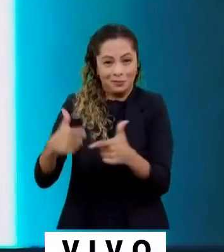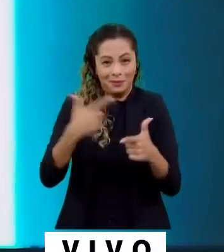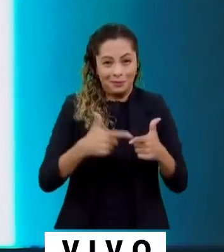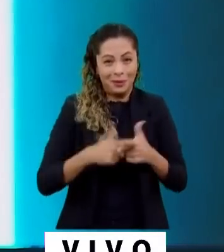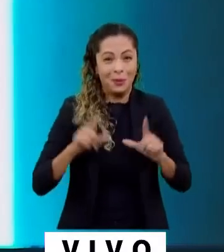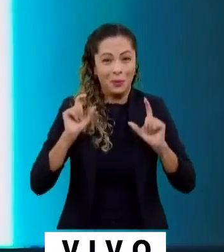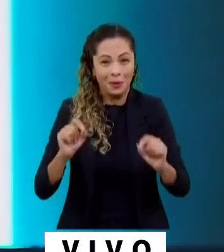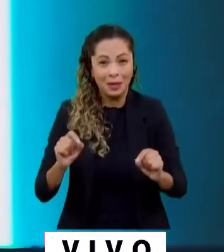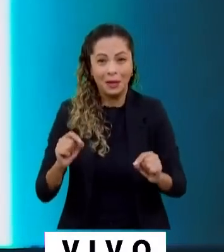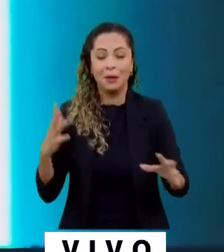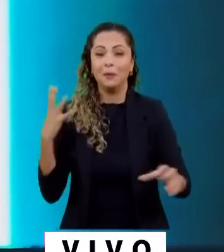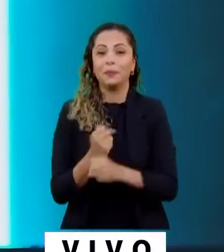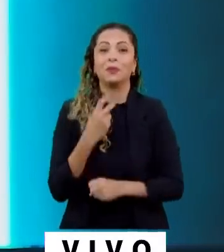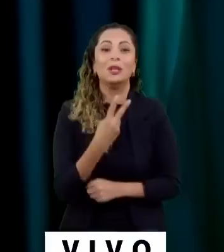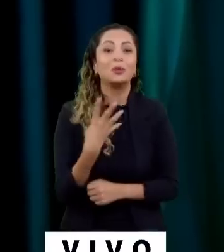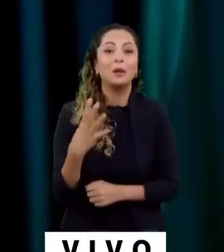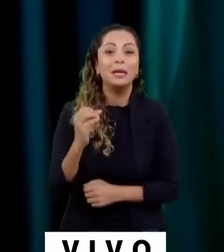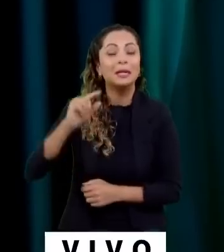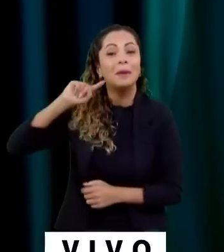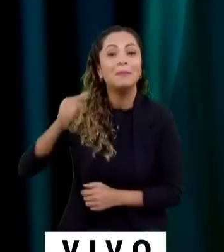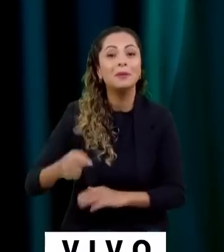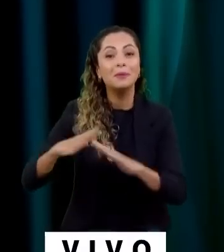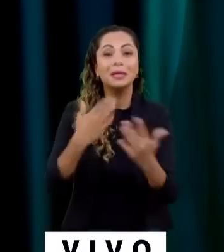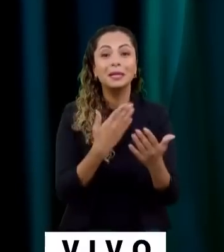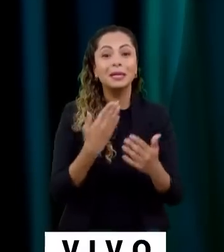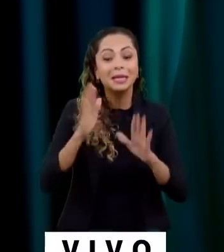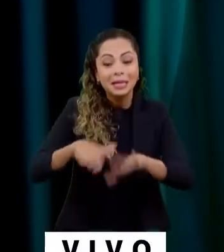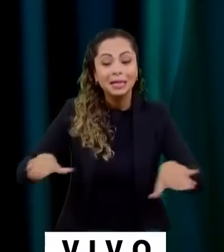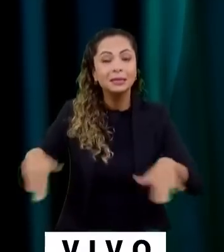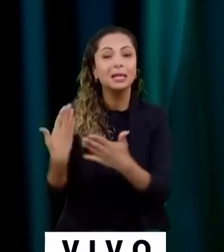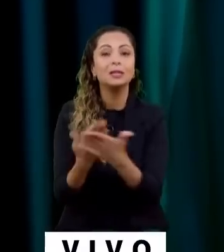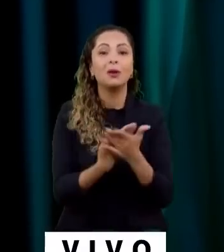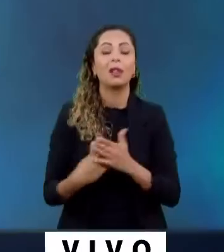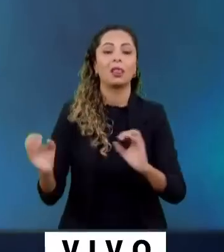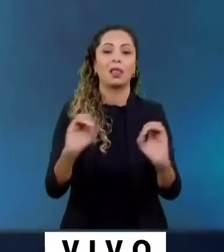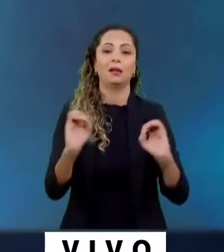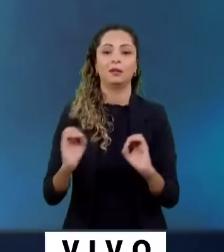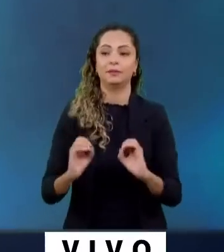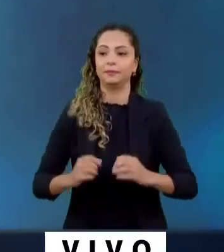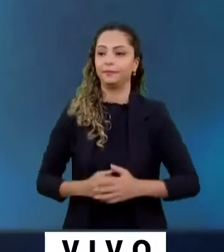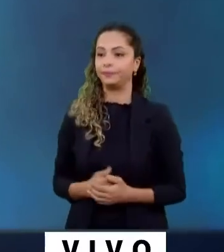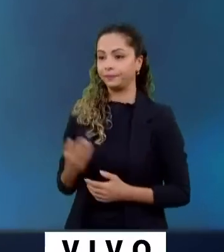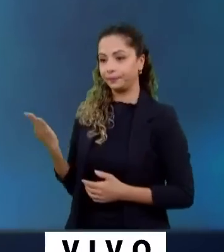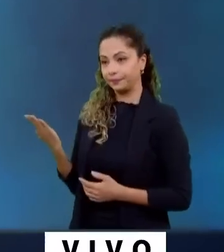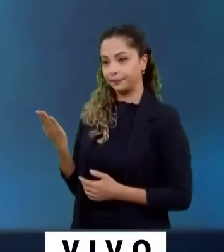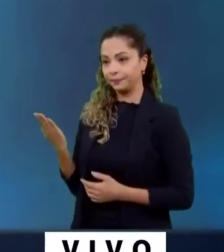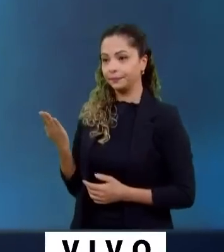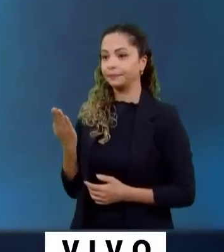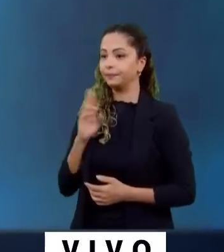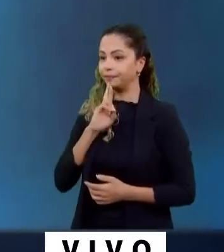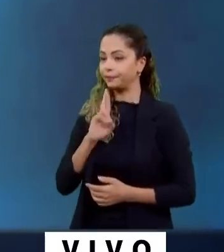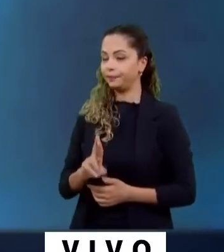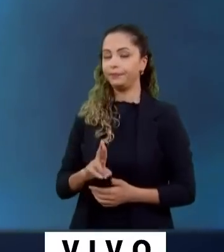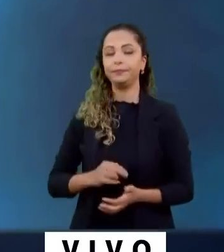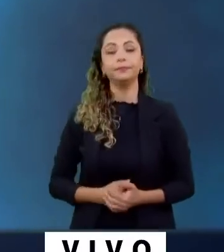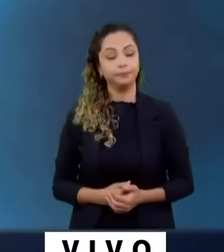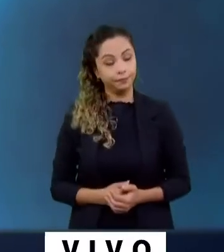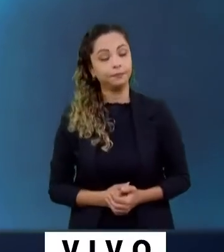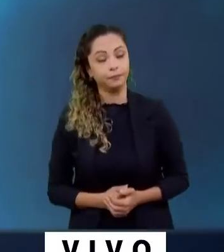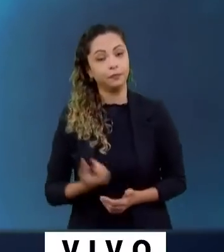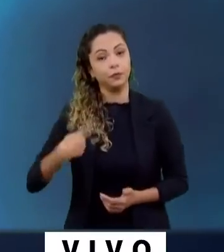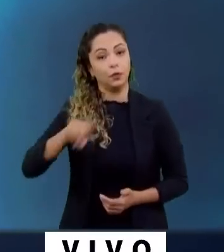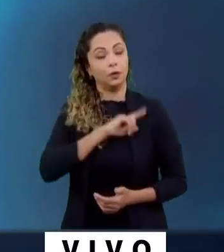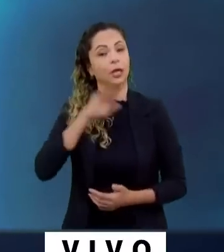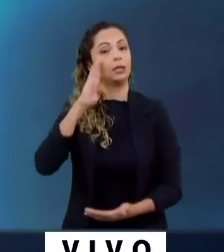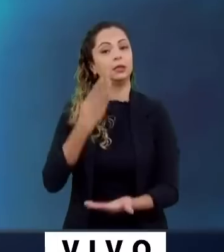crianças, 240 mil crianças fora da escola. A réplica, Padre Kelman. Pois bem, nós acreditamos que é